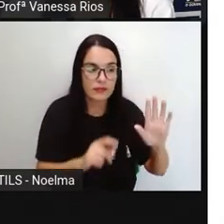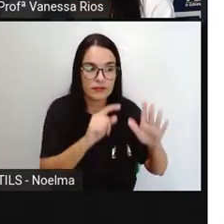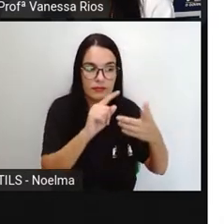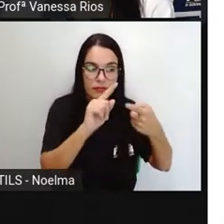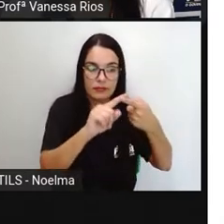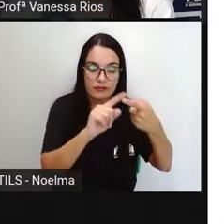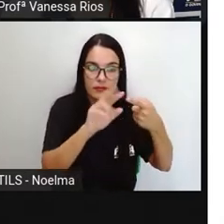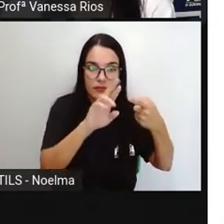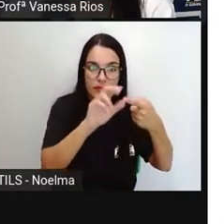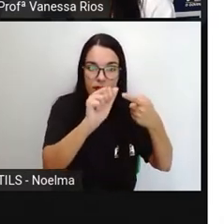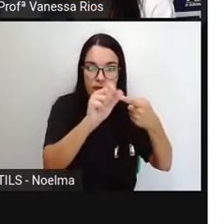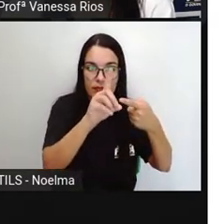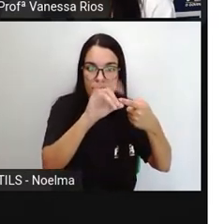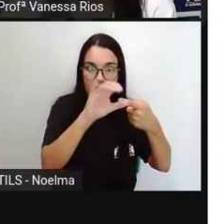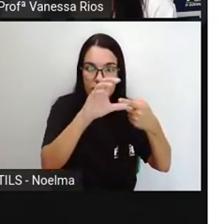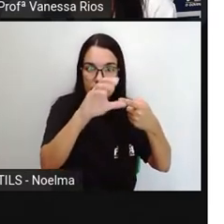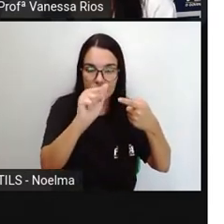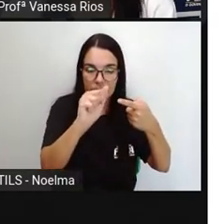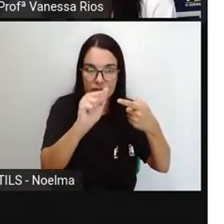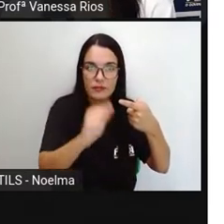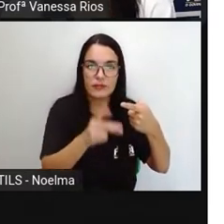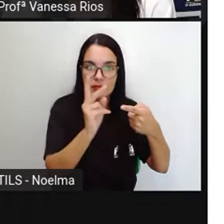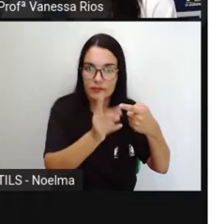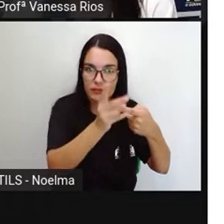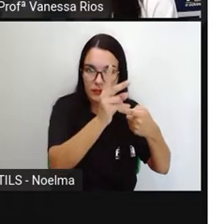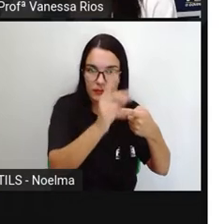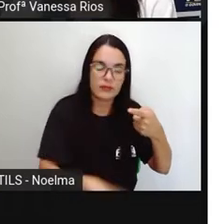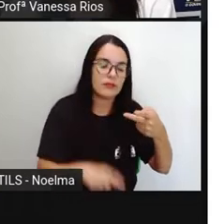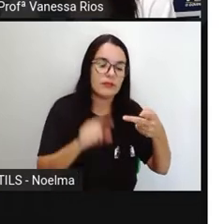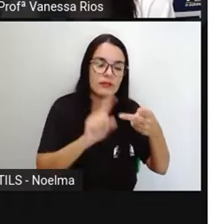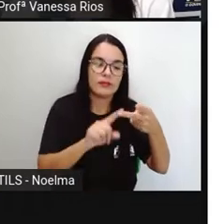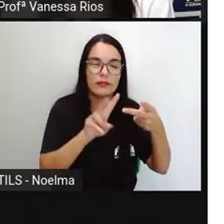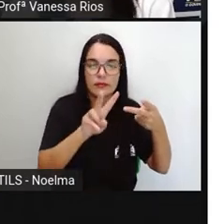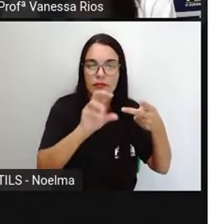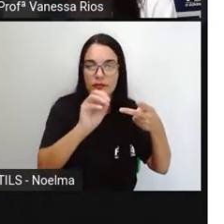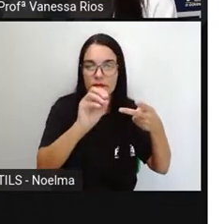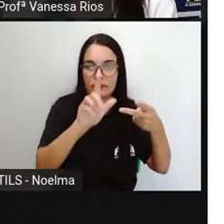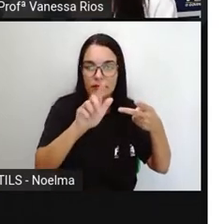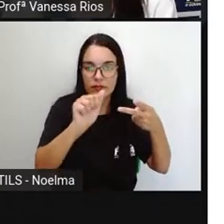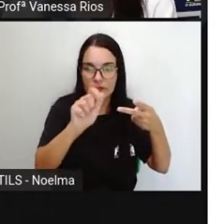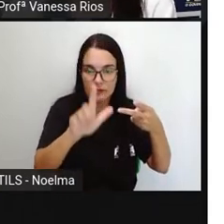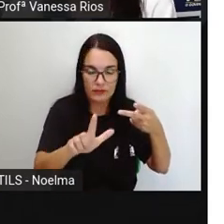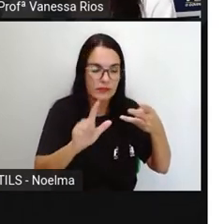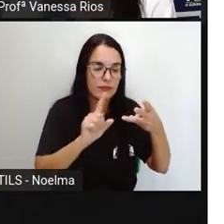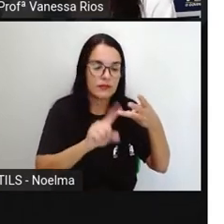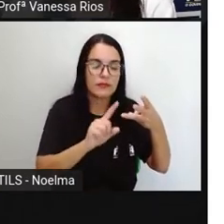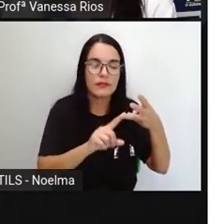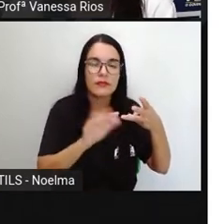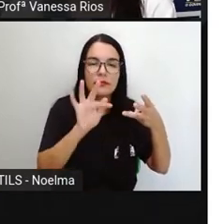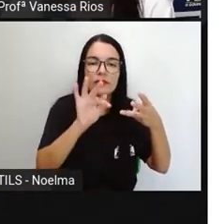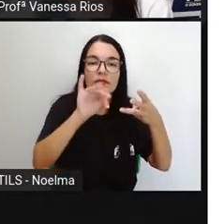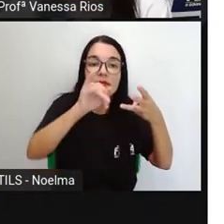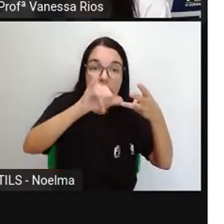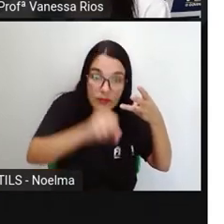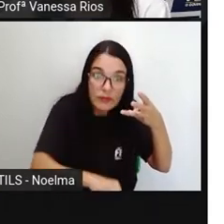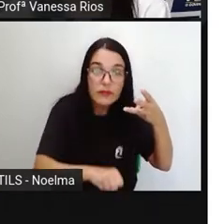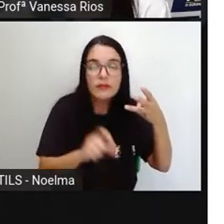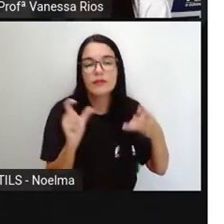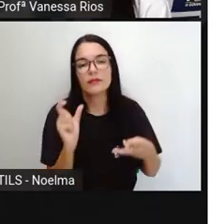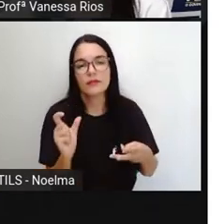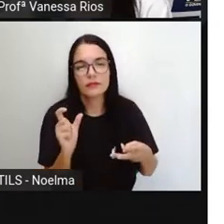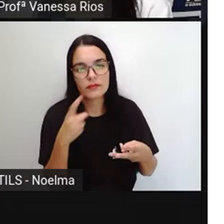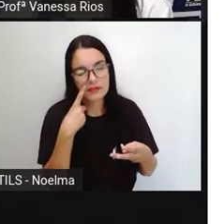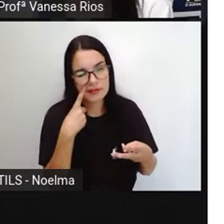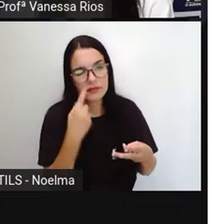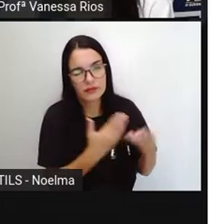a vogal temática, né? E aí a desinência que vai mudar de acordo ao modo ou o tempo. E a gente já observa aqui